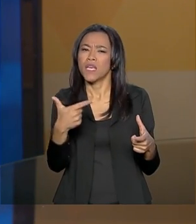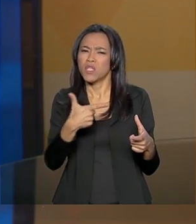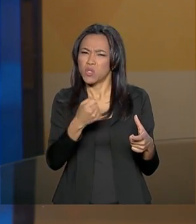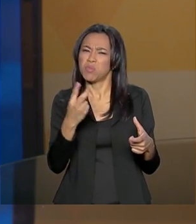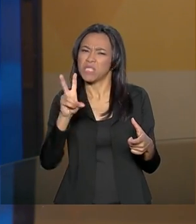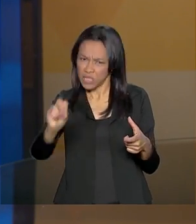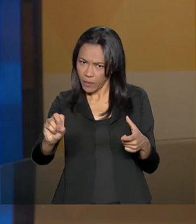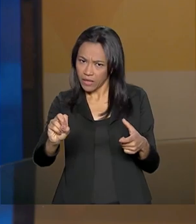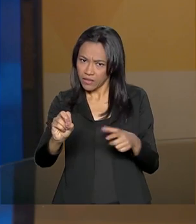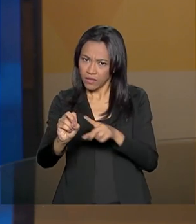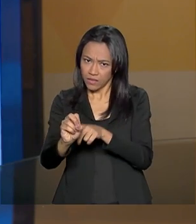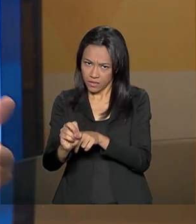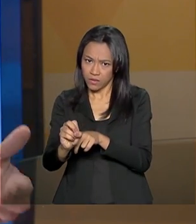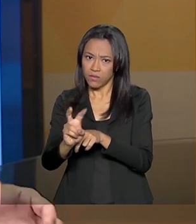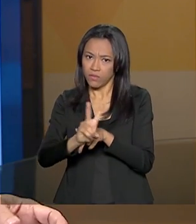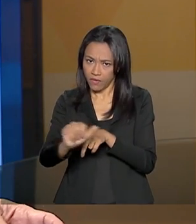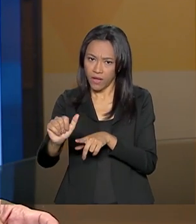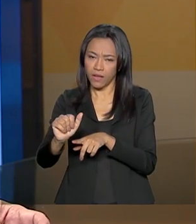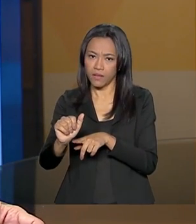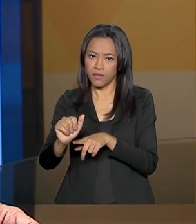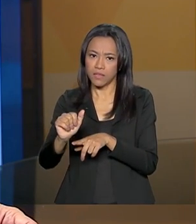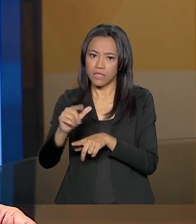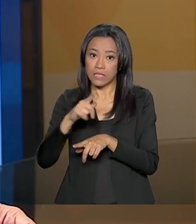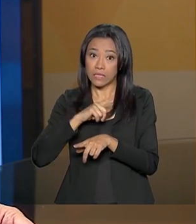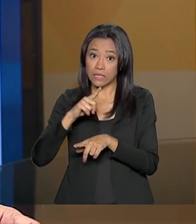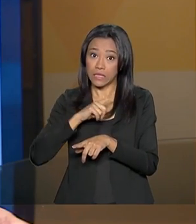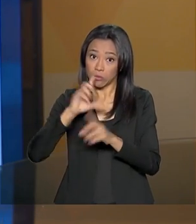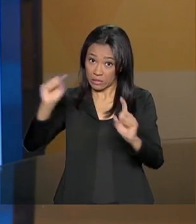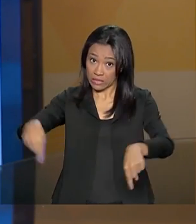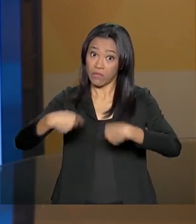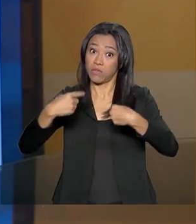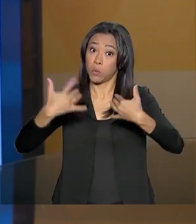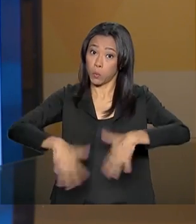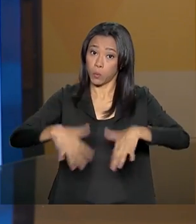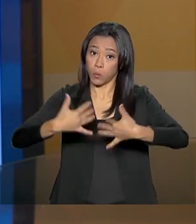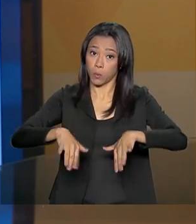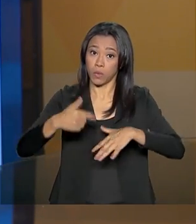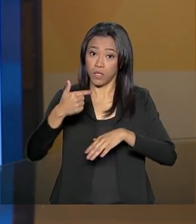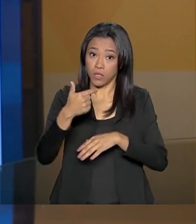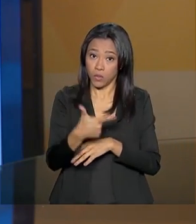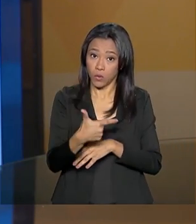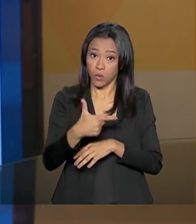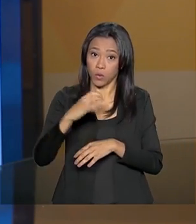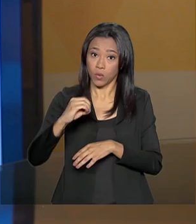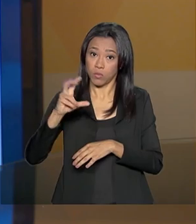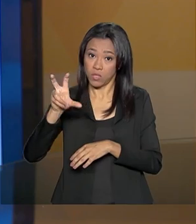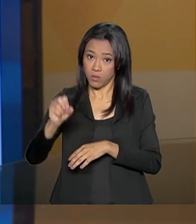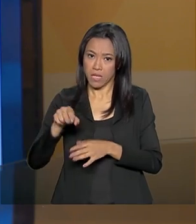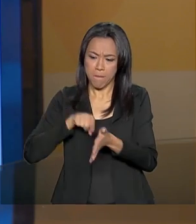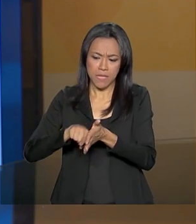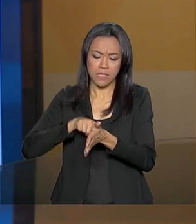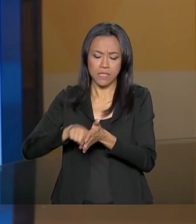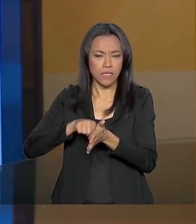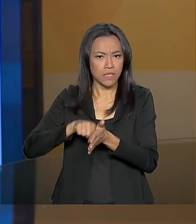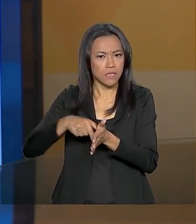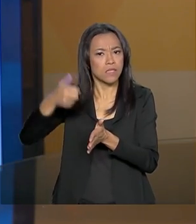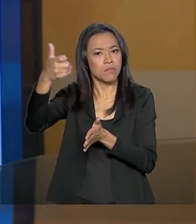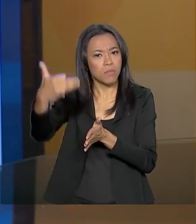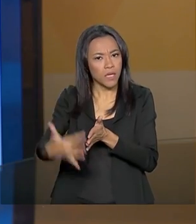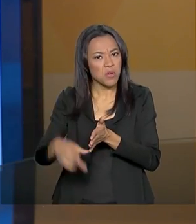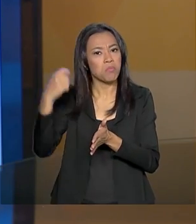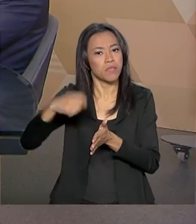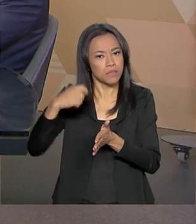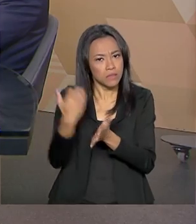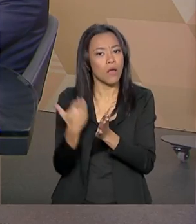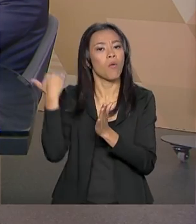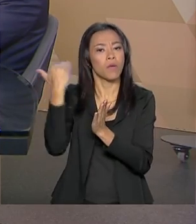vai ser uma coisa que vai representar um desafio muito maior. Ou seja, segundo estudos, teremos que aumentar em 50